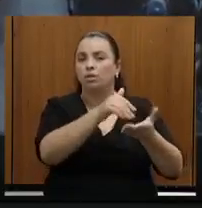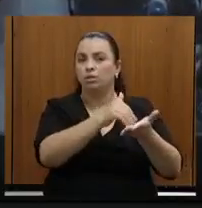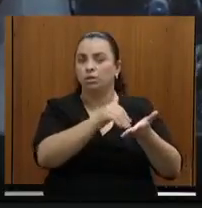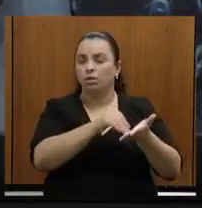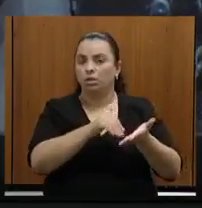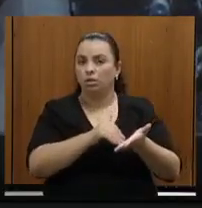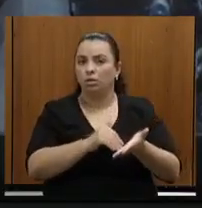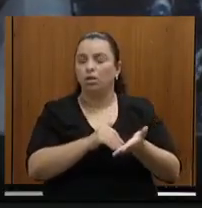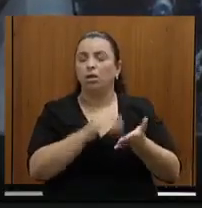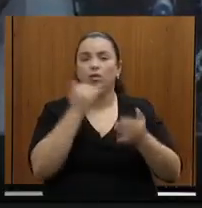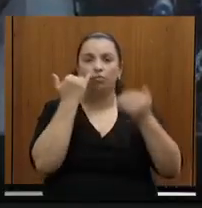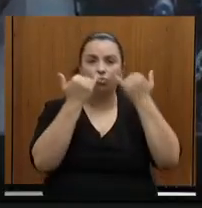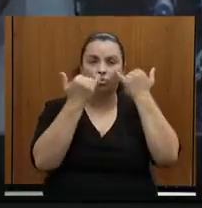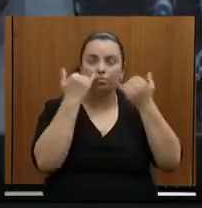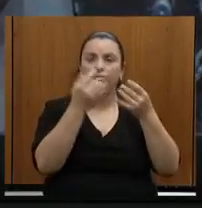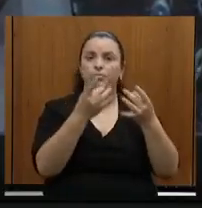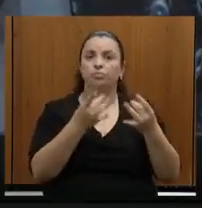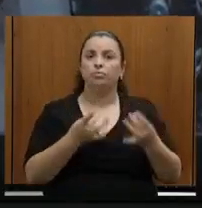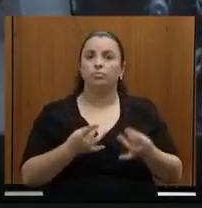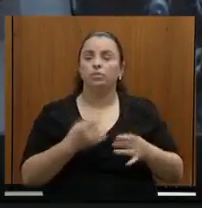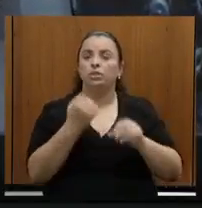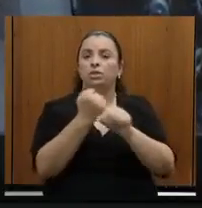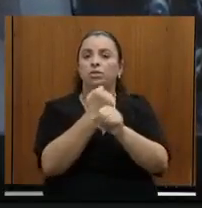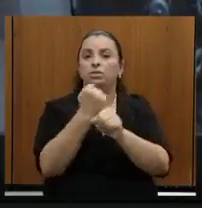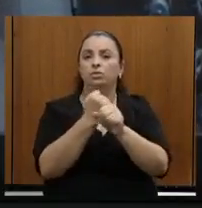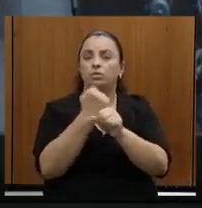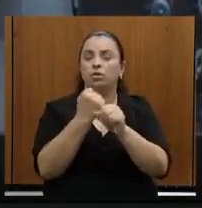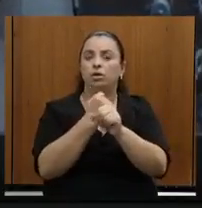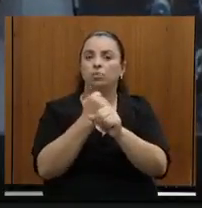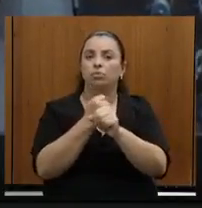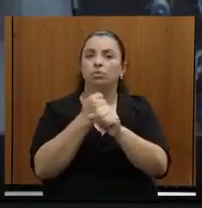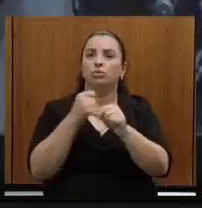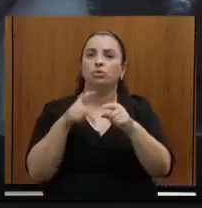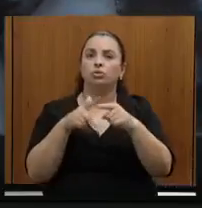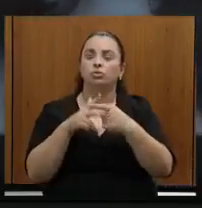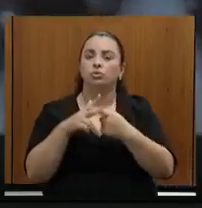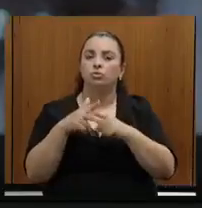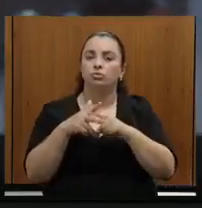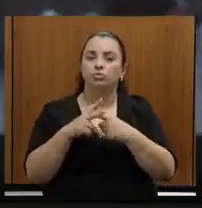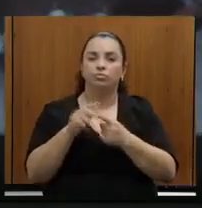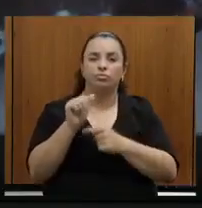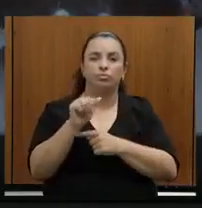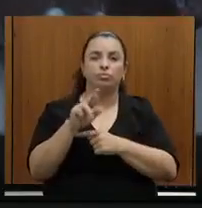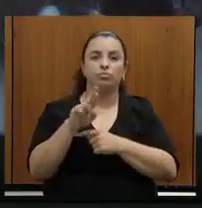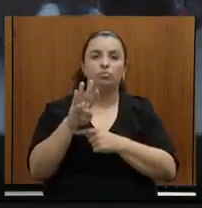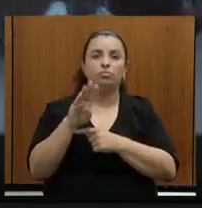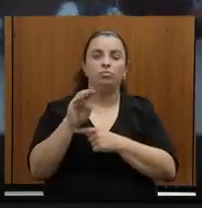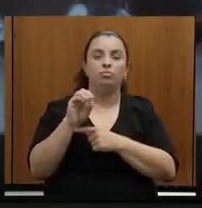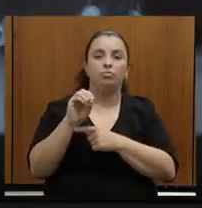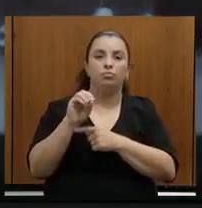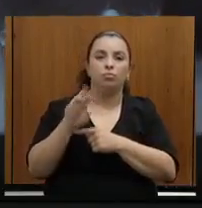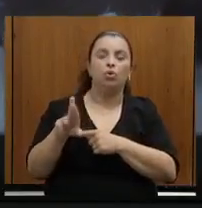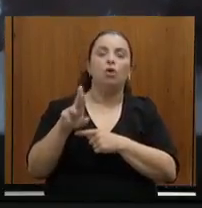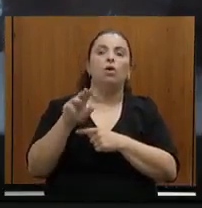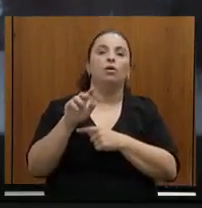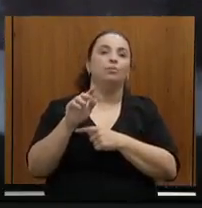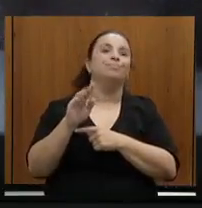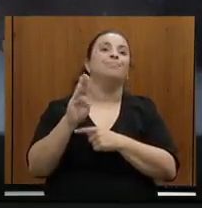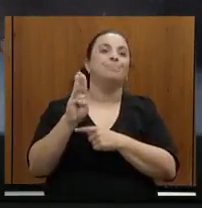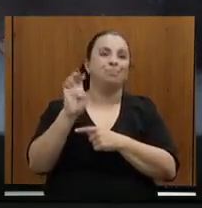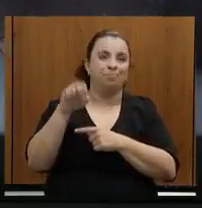pedindo informações detalhadas das obras de restauração do vapor Benjamim Guimarães, em Pirapora,